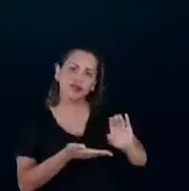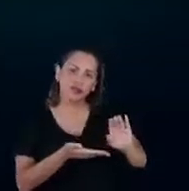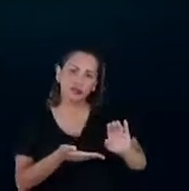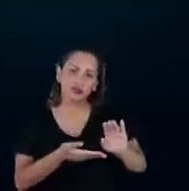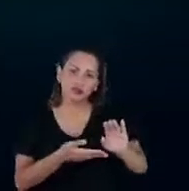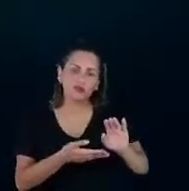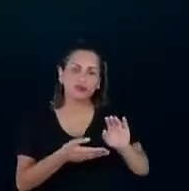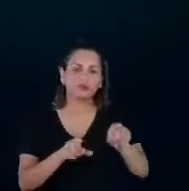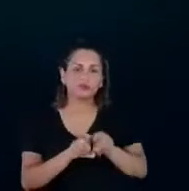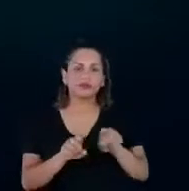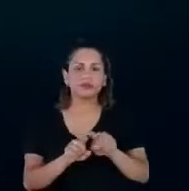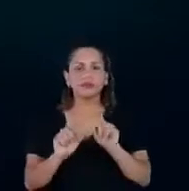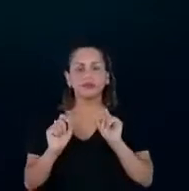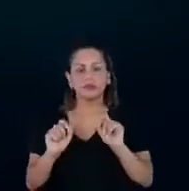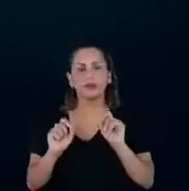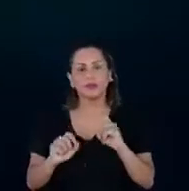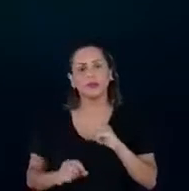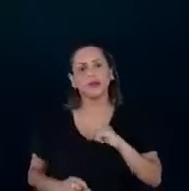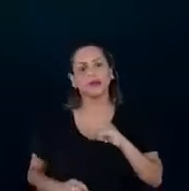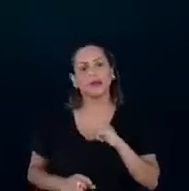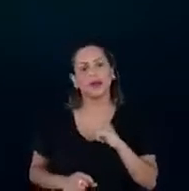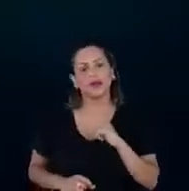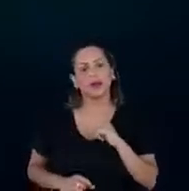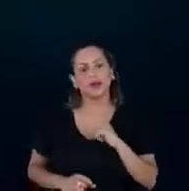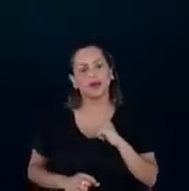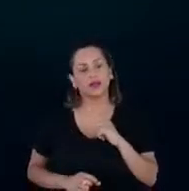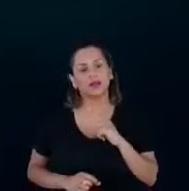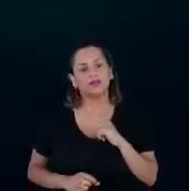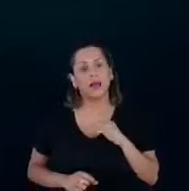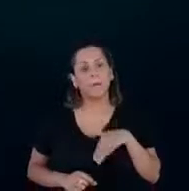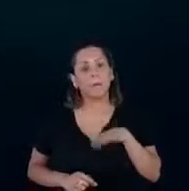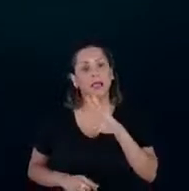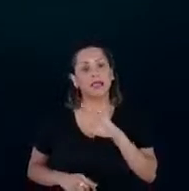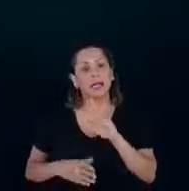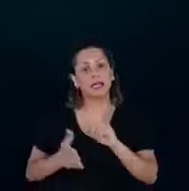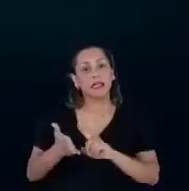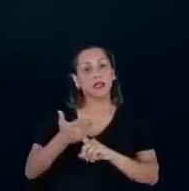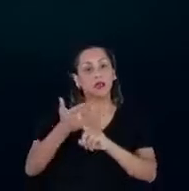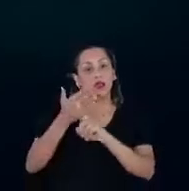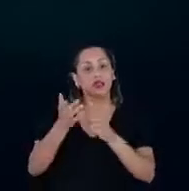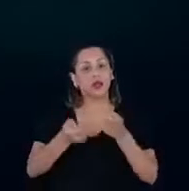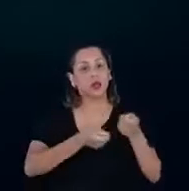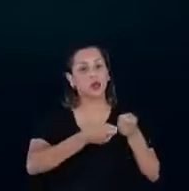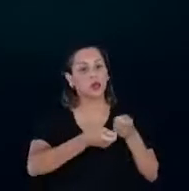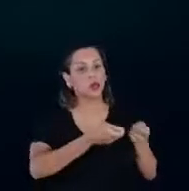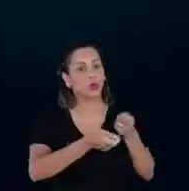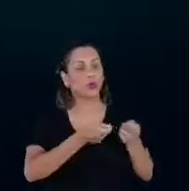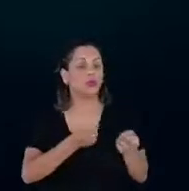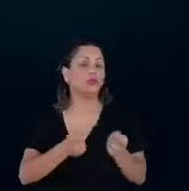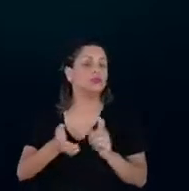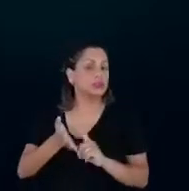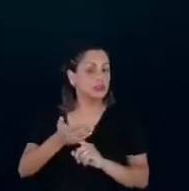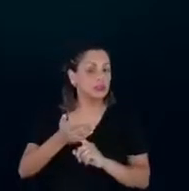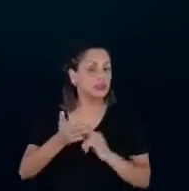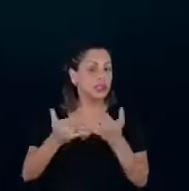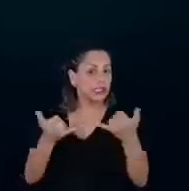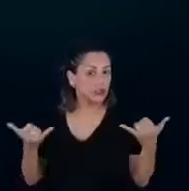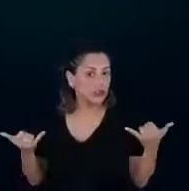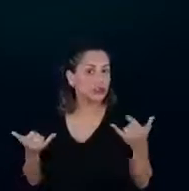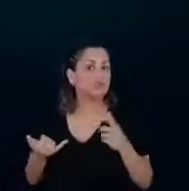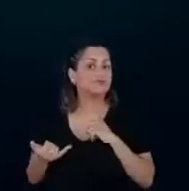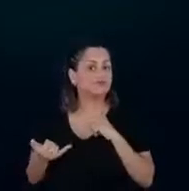a gente querida também em uma maior inserção da tecnologia para a gestão da energia, isso a gente sabe, a gente tem,